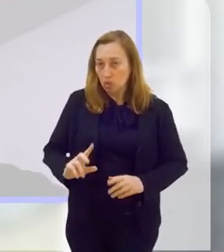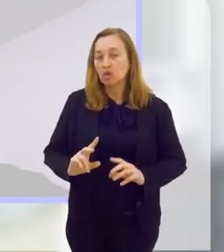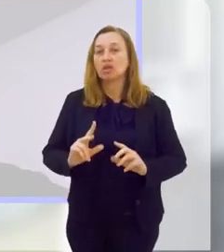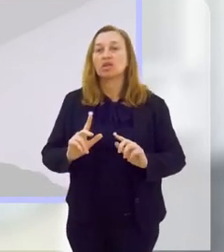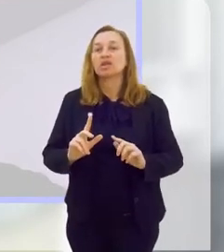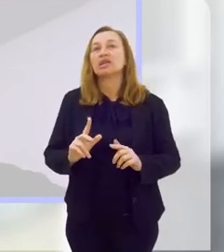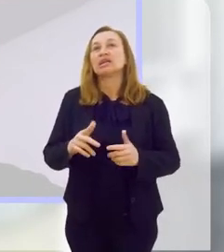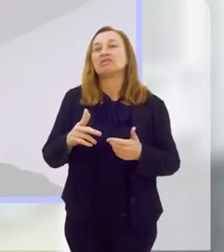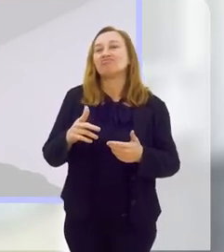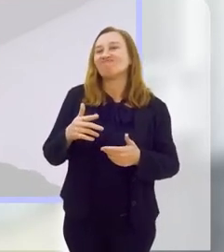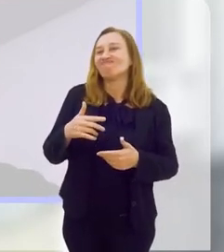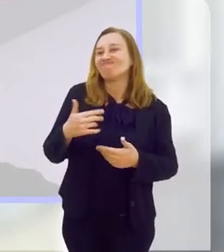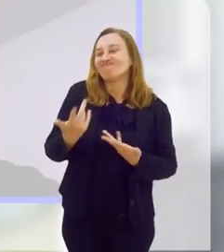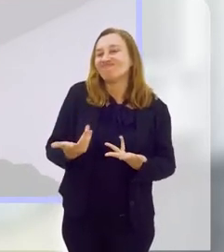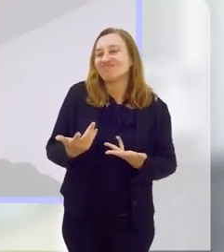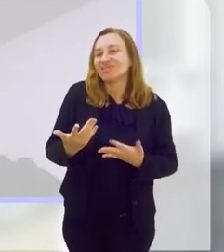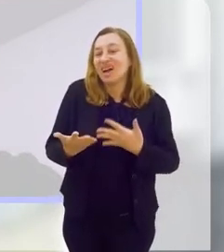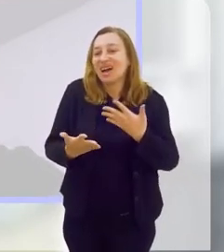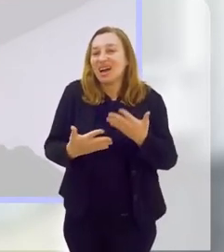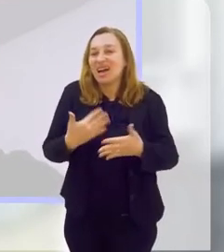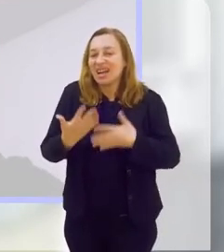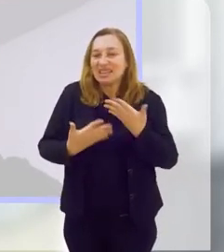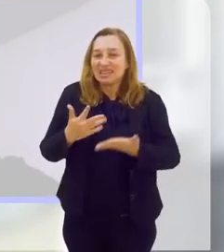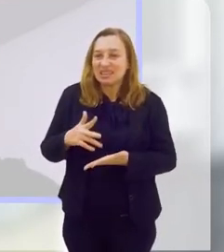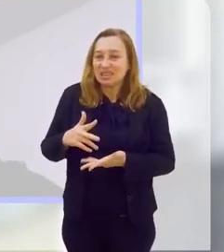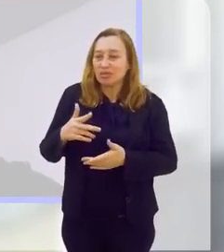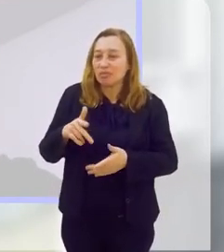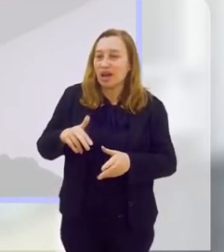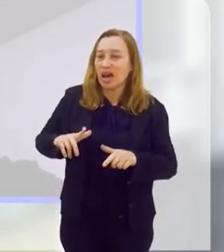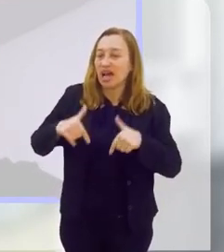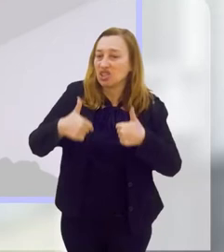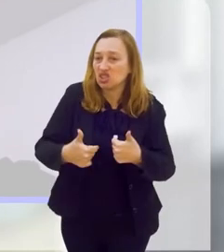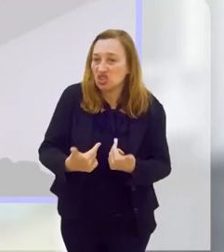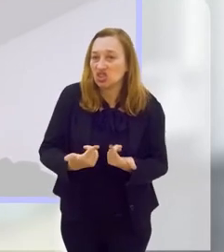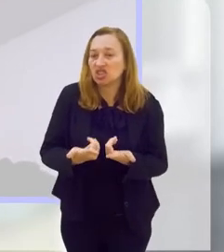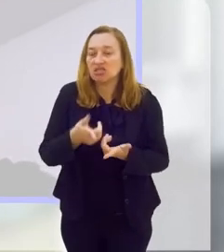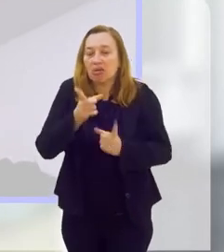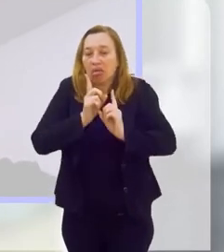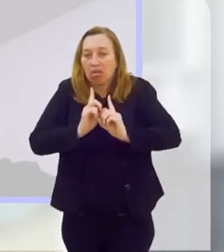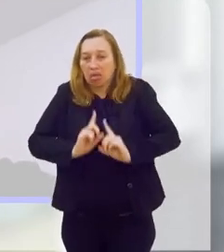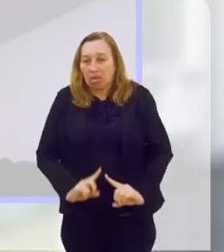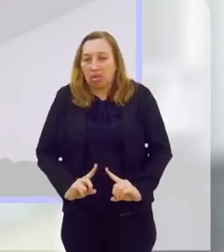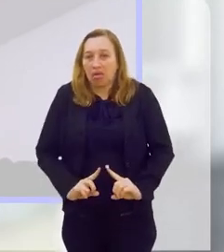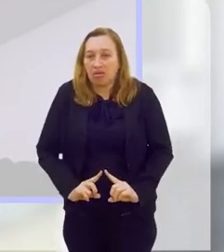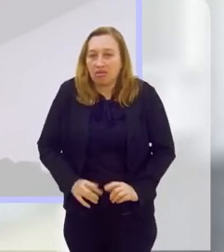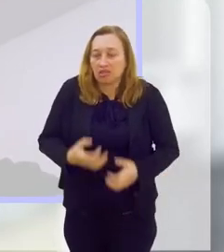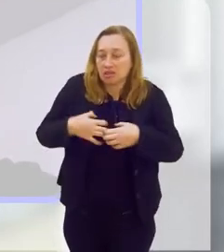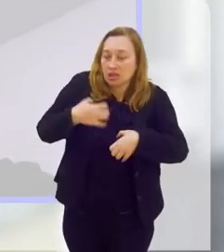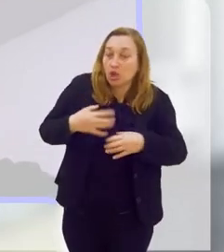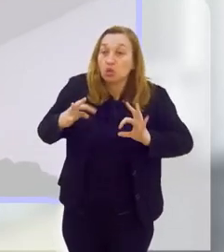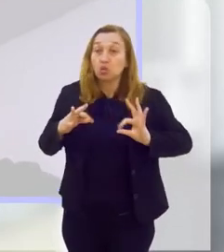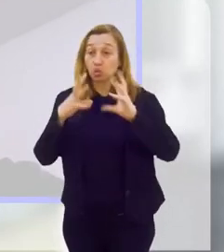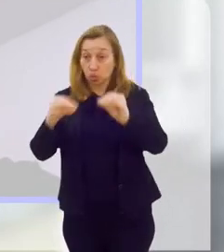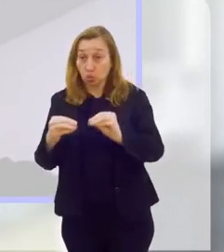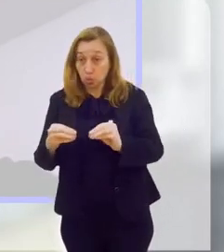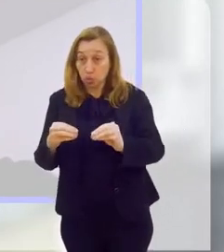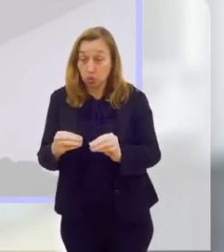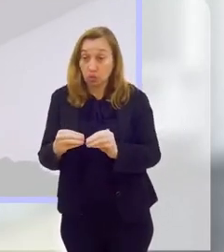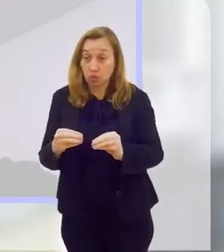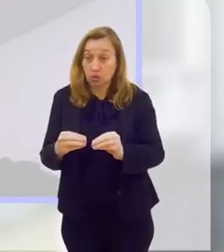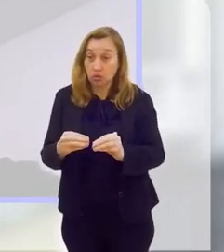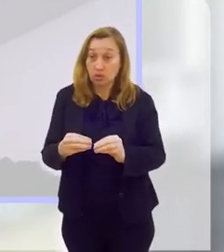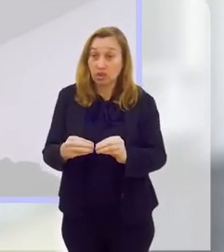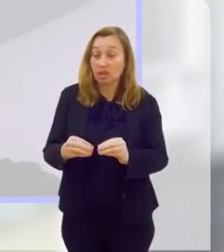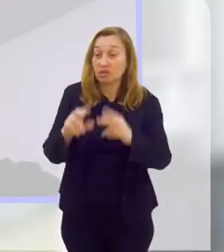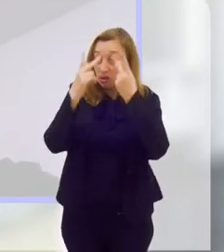para realizar atividade física, aos transtornos mentais, como depressão, ansiedade. Tudo isso faz